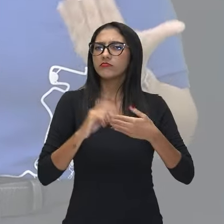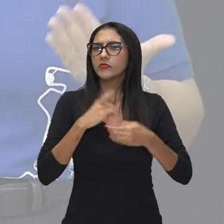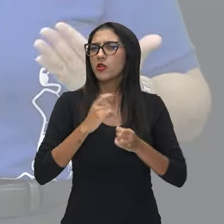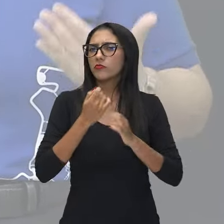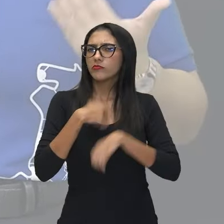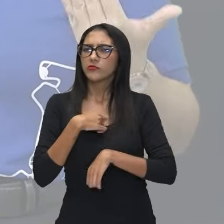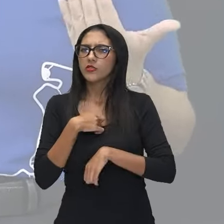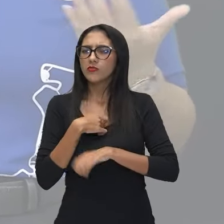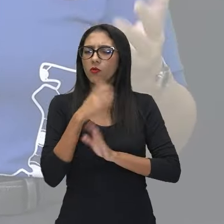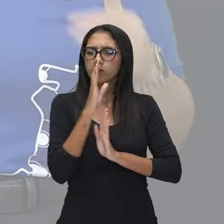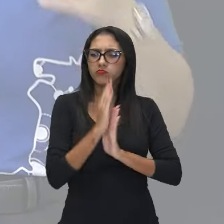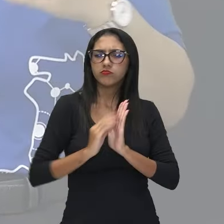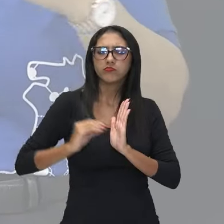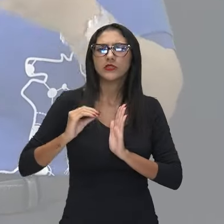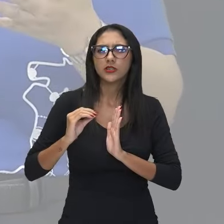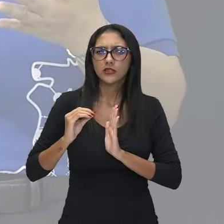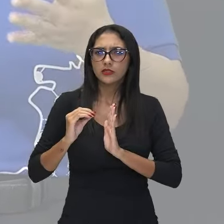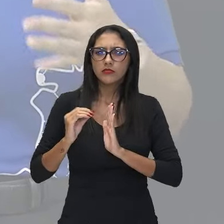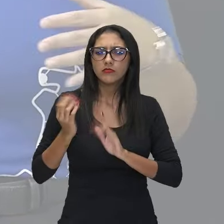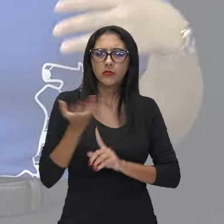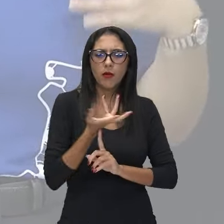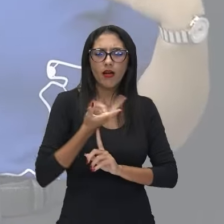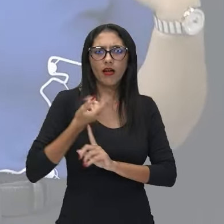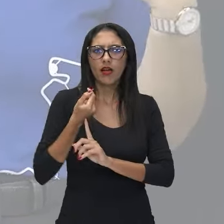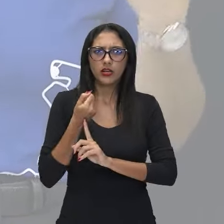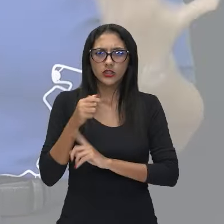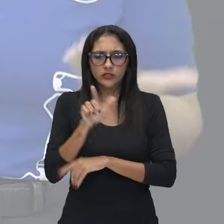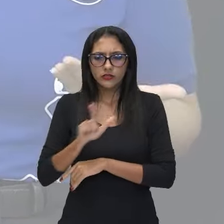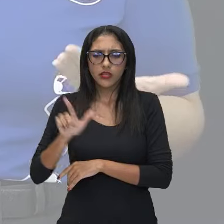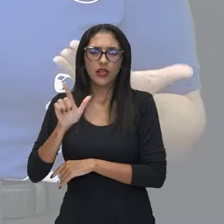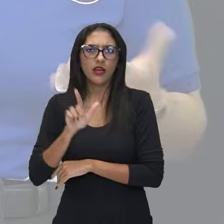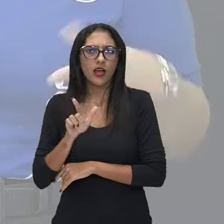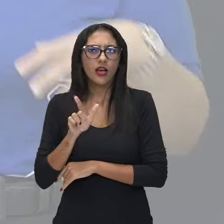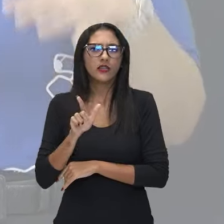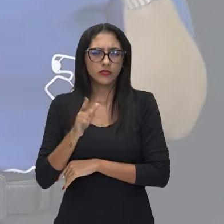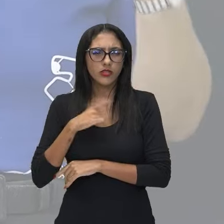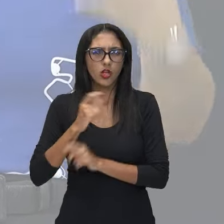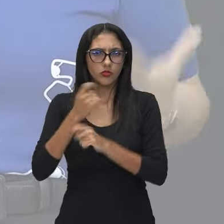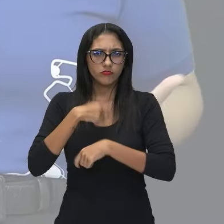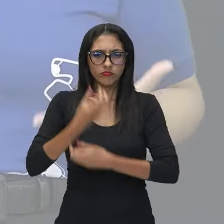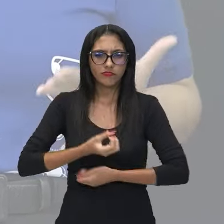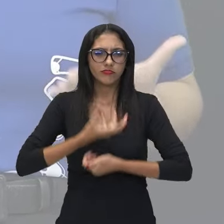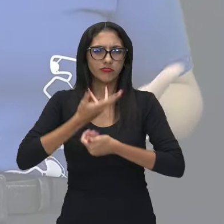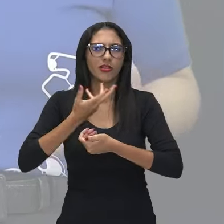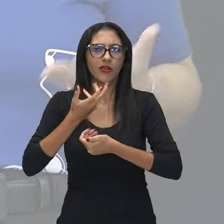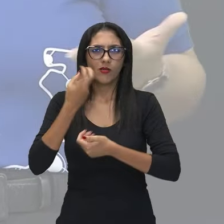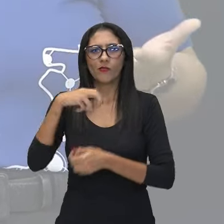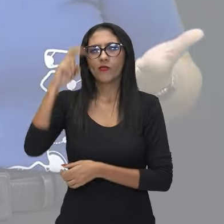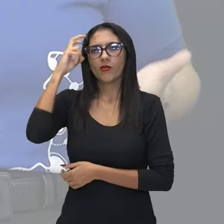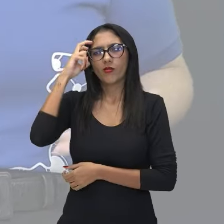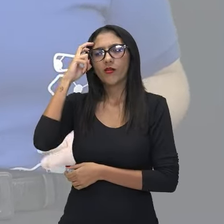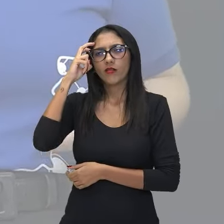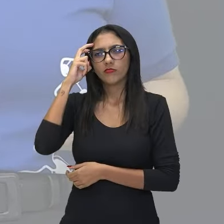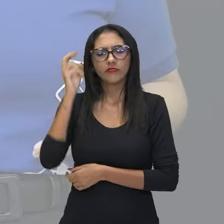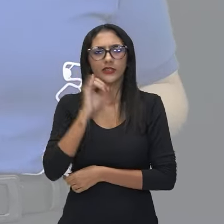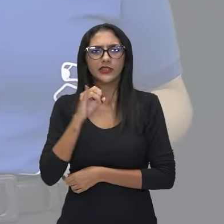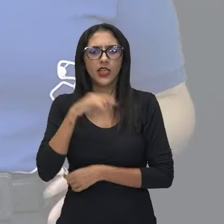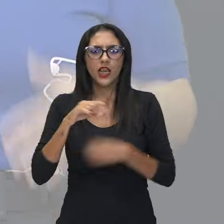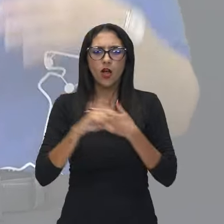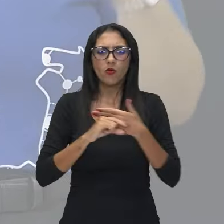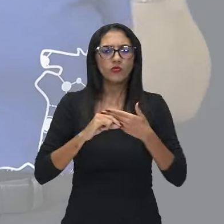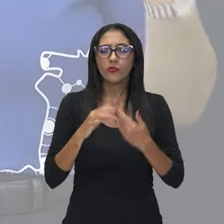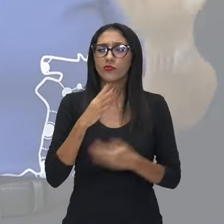expressão cultural, uma arte, na verdade, fazer uma arte, né? Que se expressava com base na cultura nacional se ele mesmo não